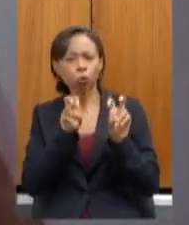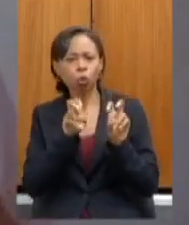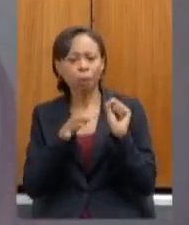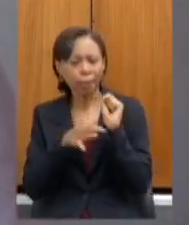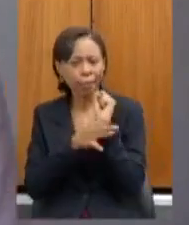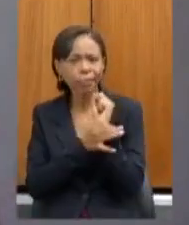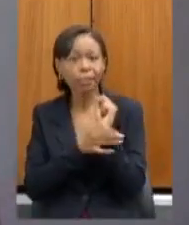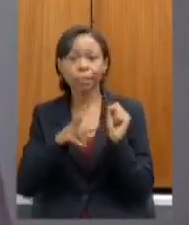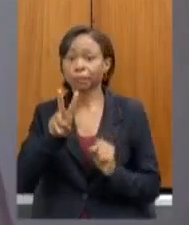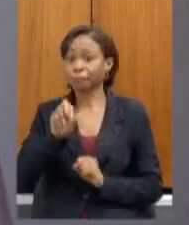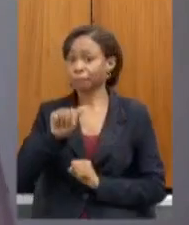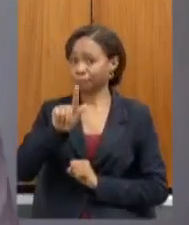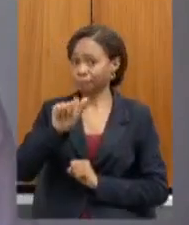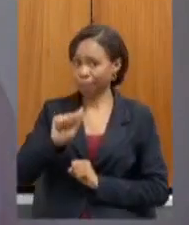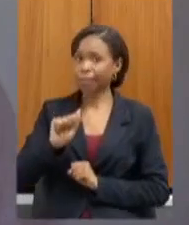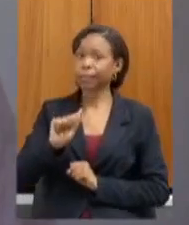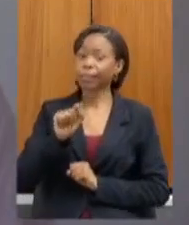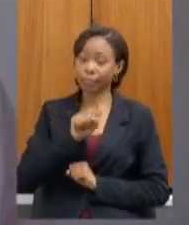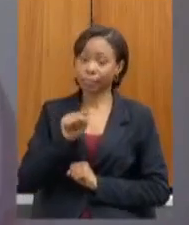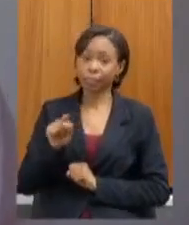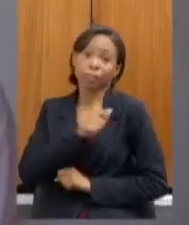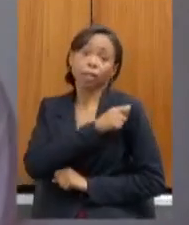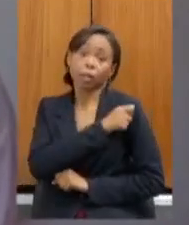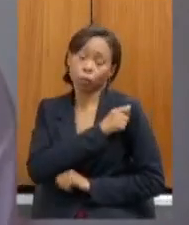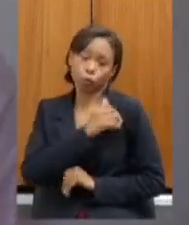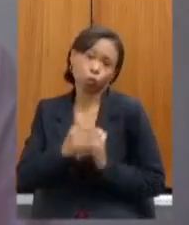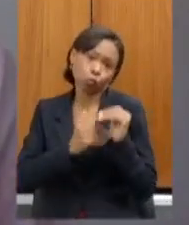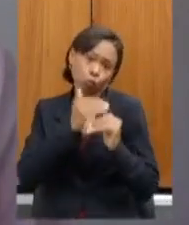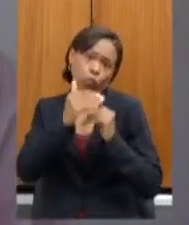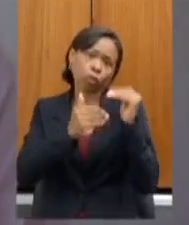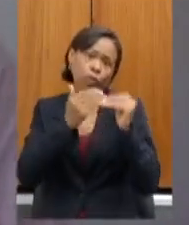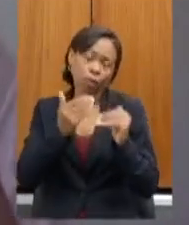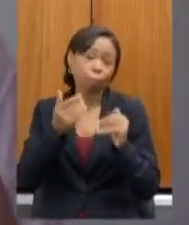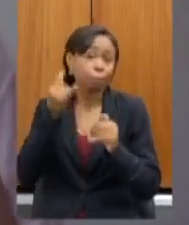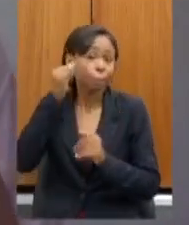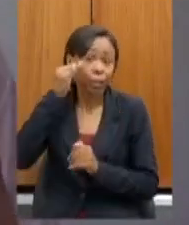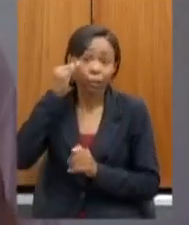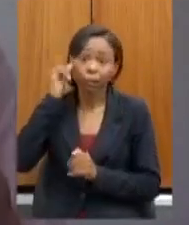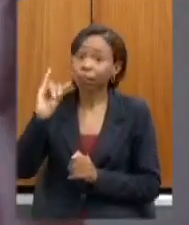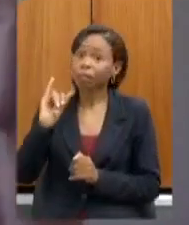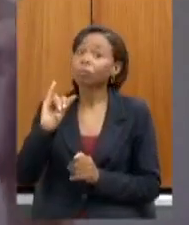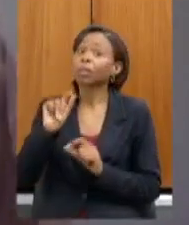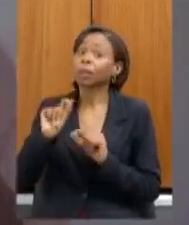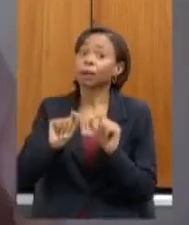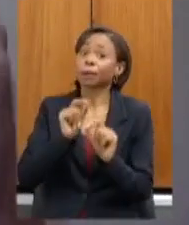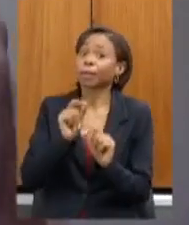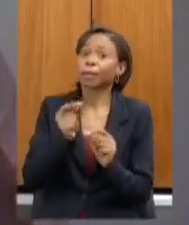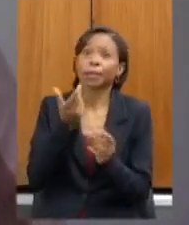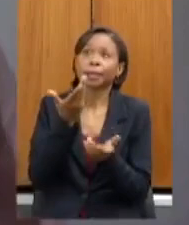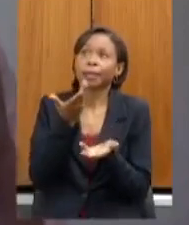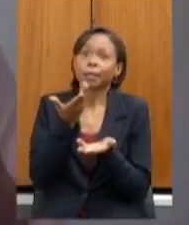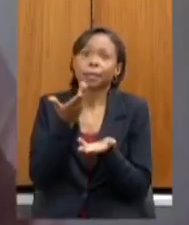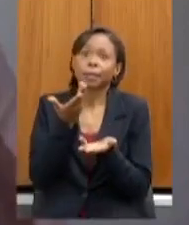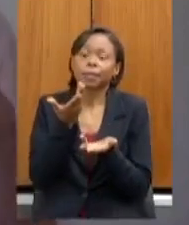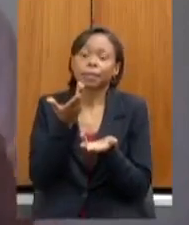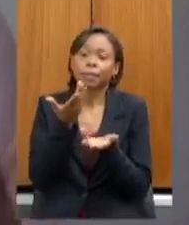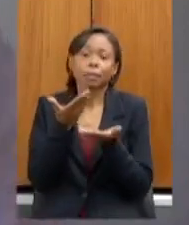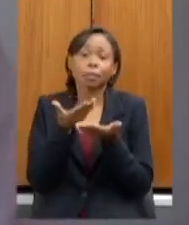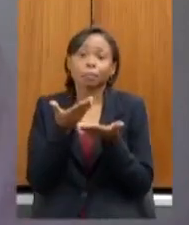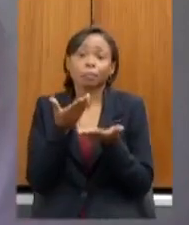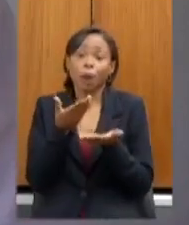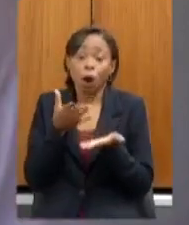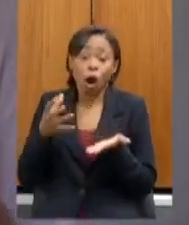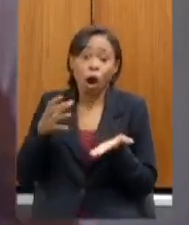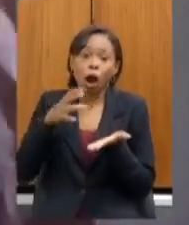das vagas e a progressão desses alunos sem que haja o risco de roubo ou roubo de